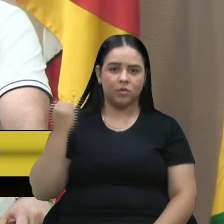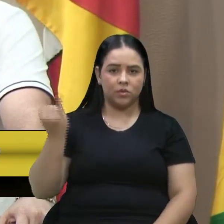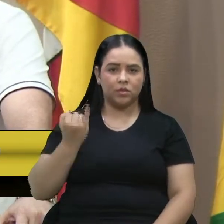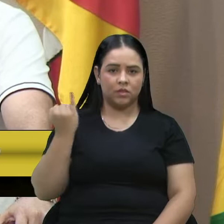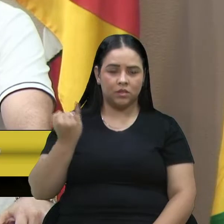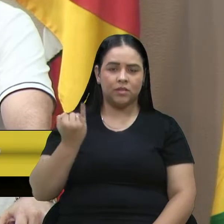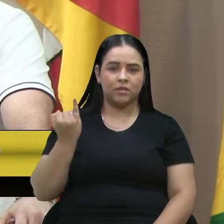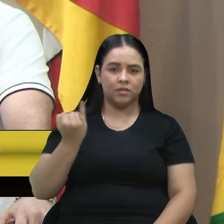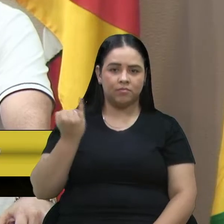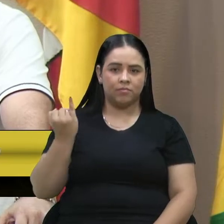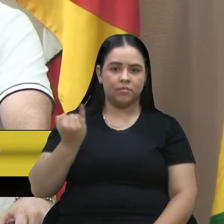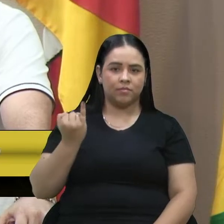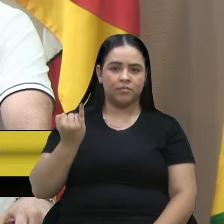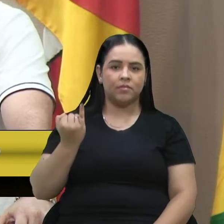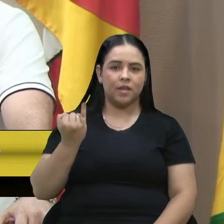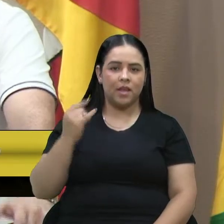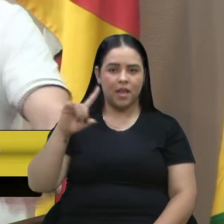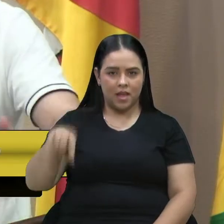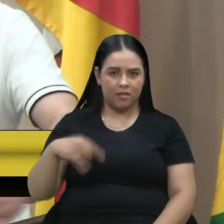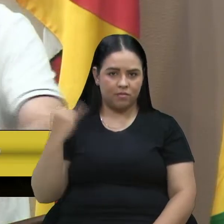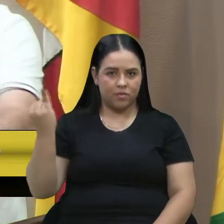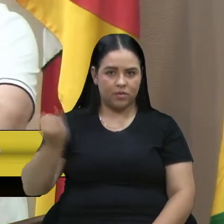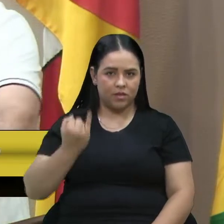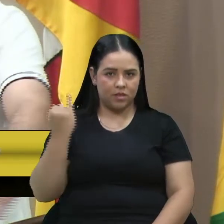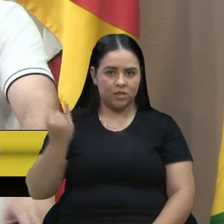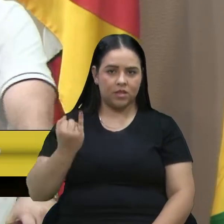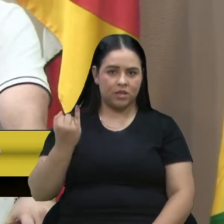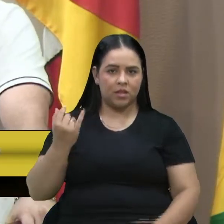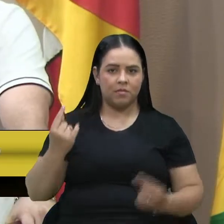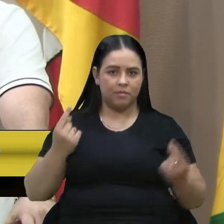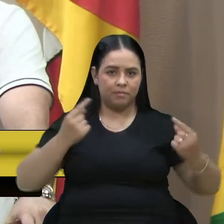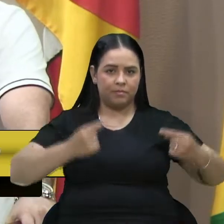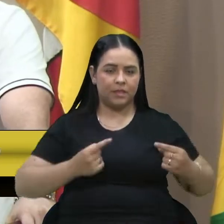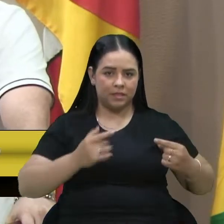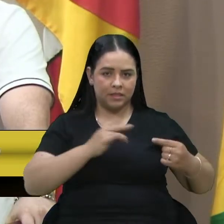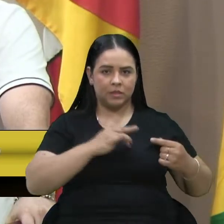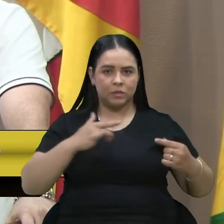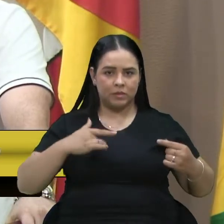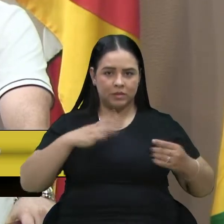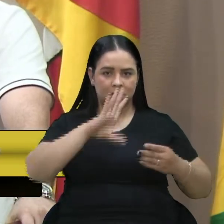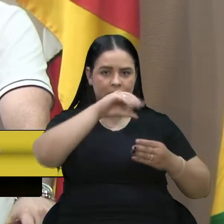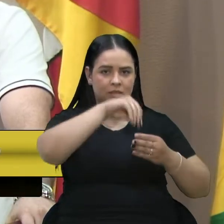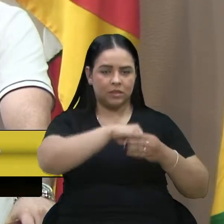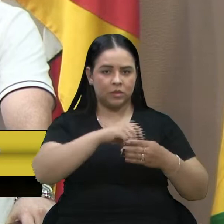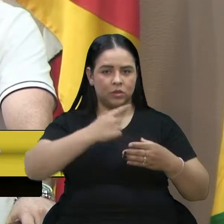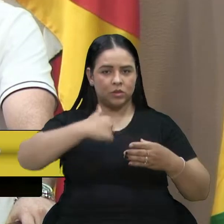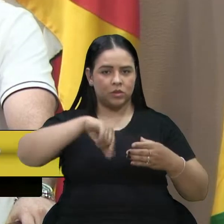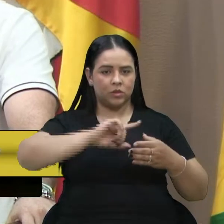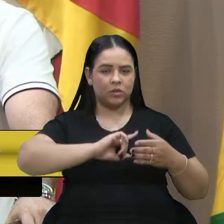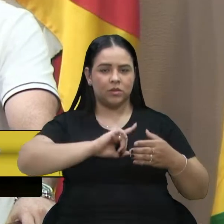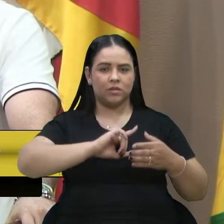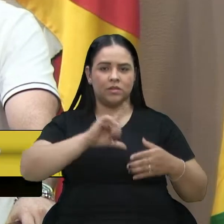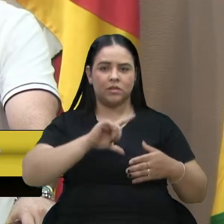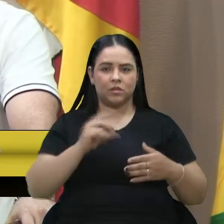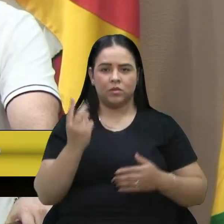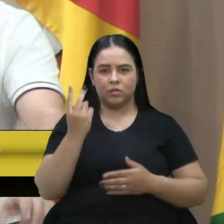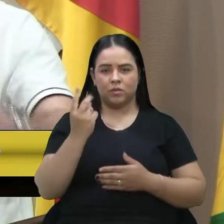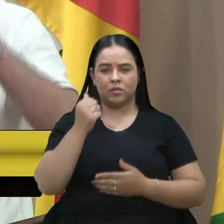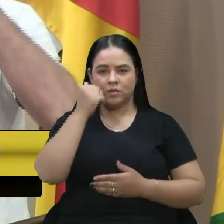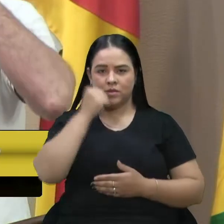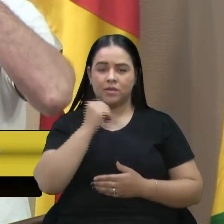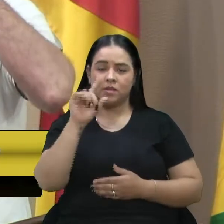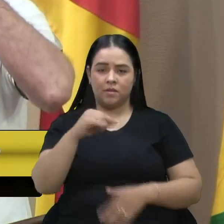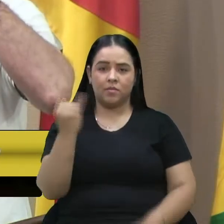nessa, digamos assim, disputa saudável interna, nós temos à frente duas mulheres. Isso é muito